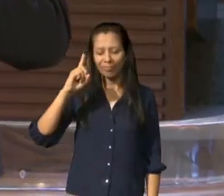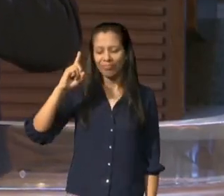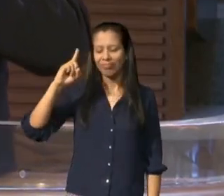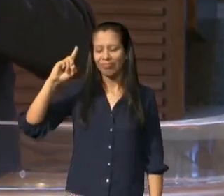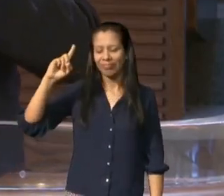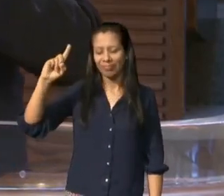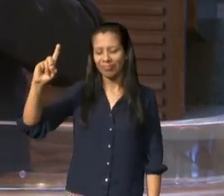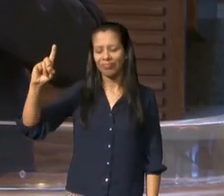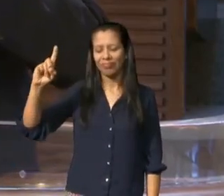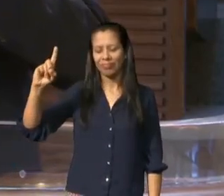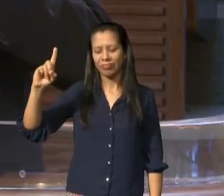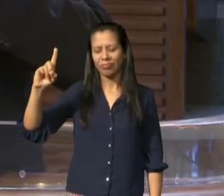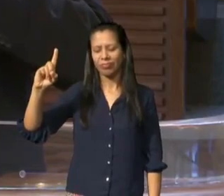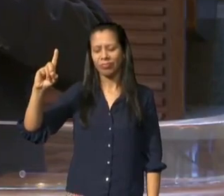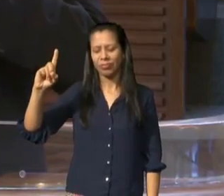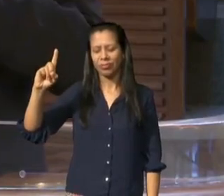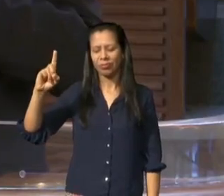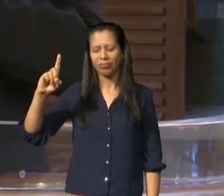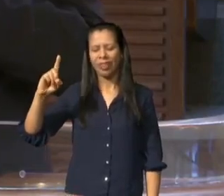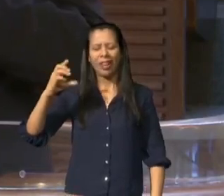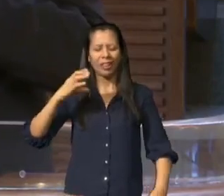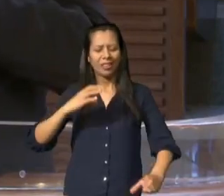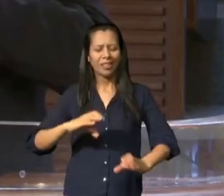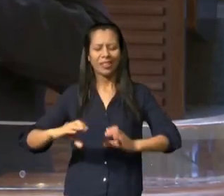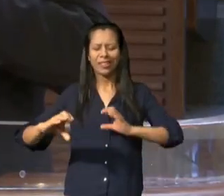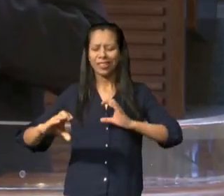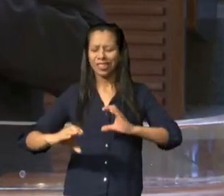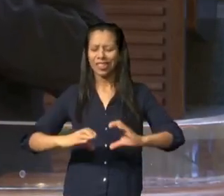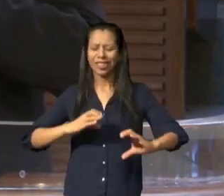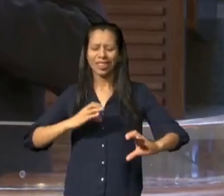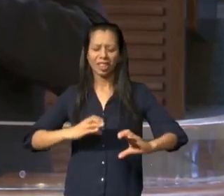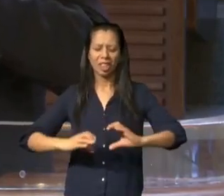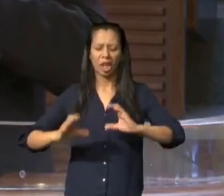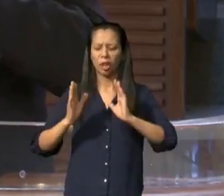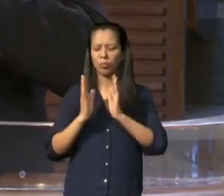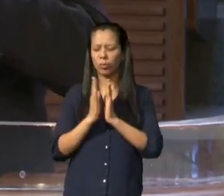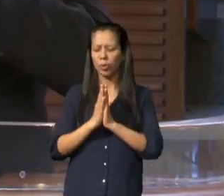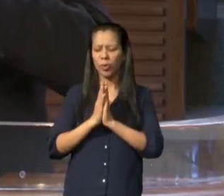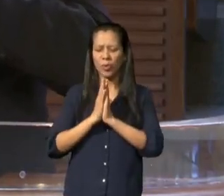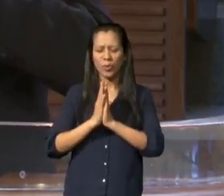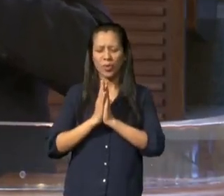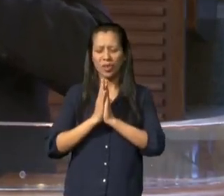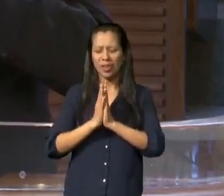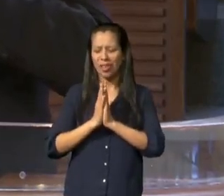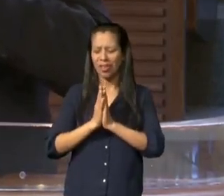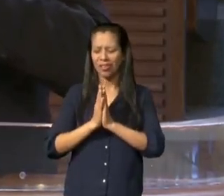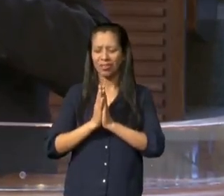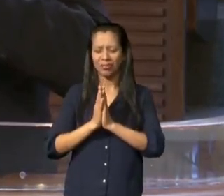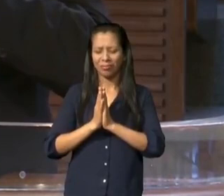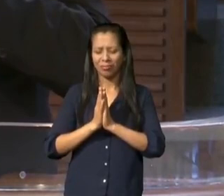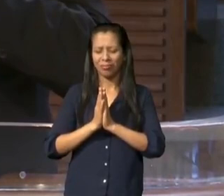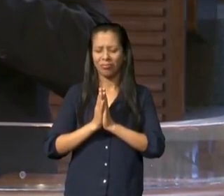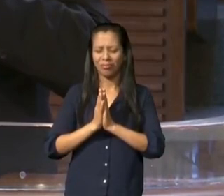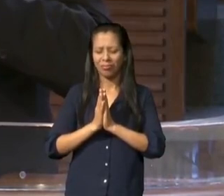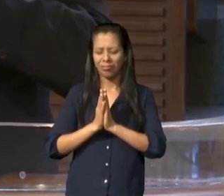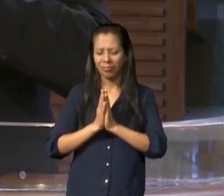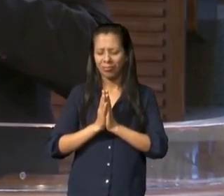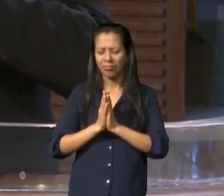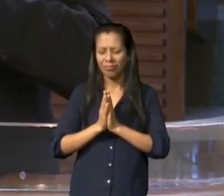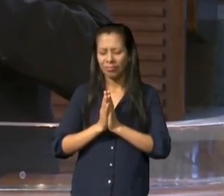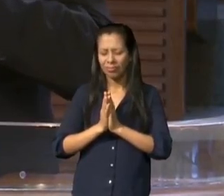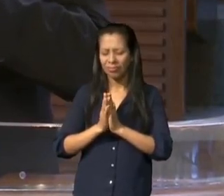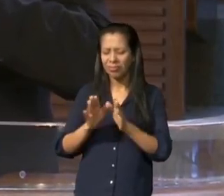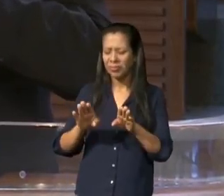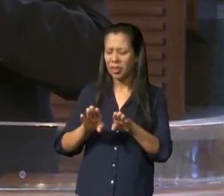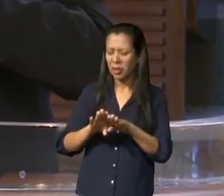há poucos instantes cantamos, oramos, doamos aquilo que o Senhor nos